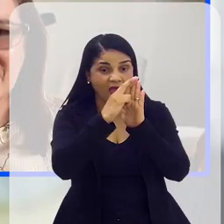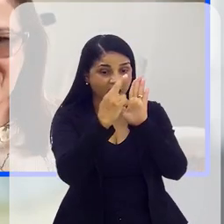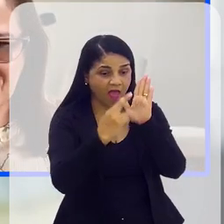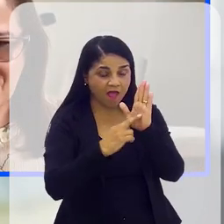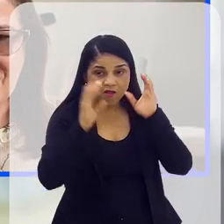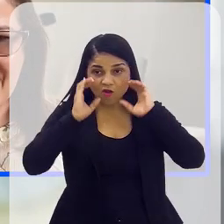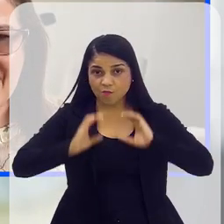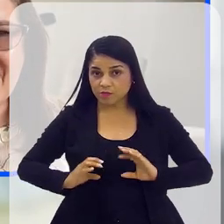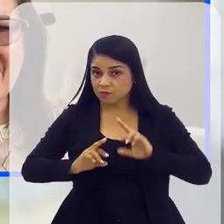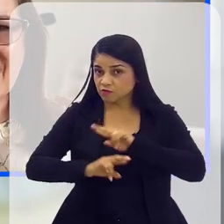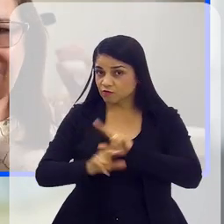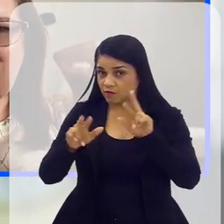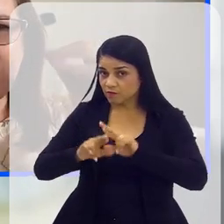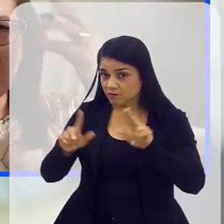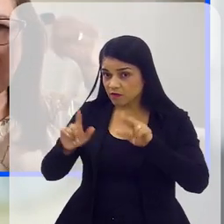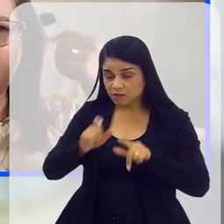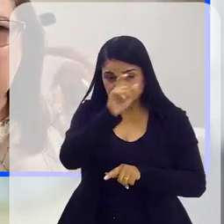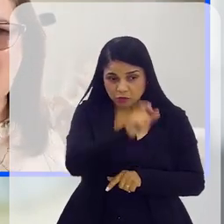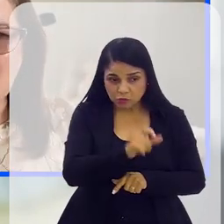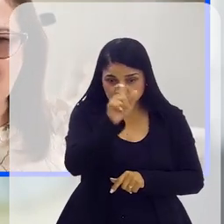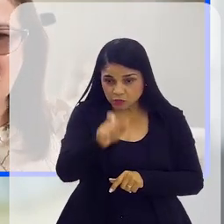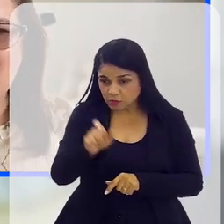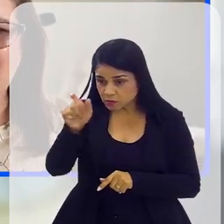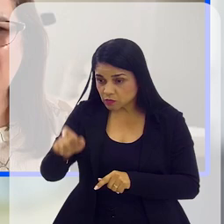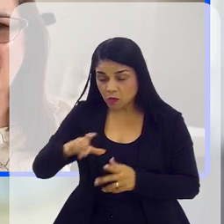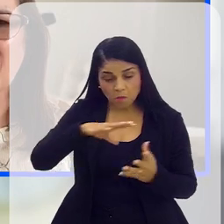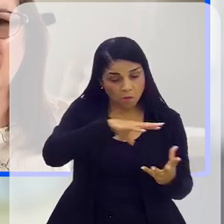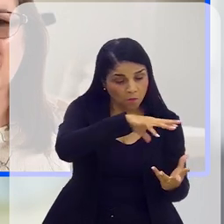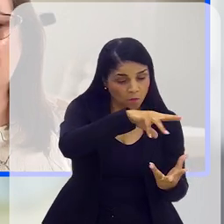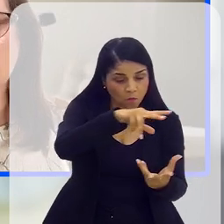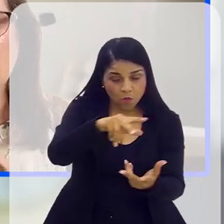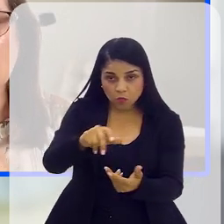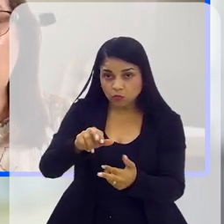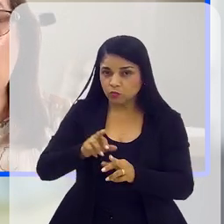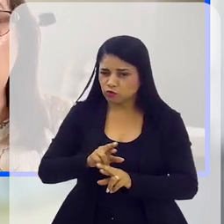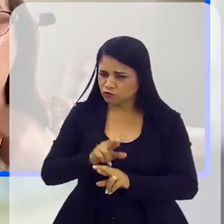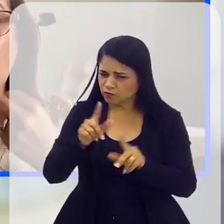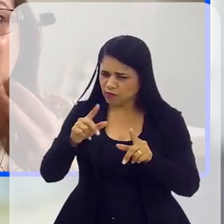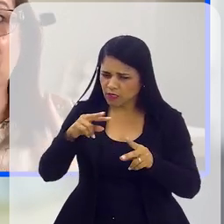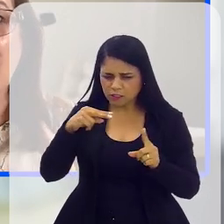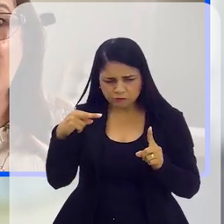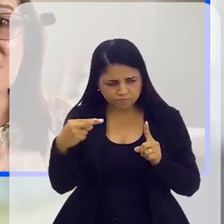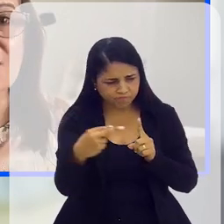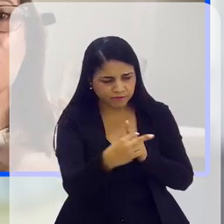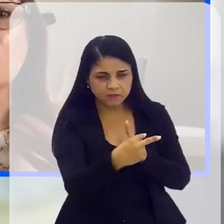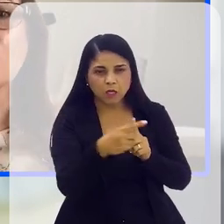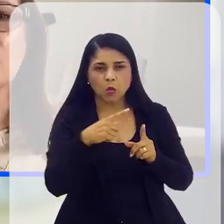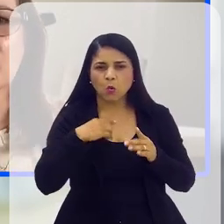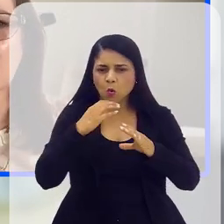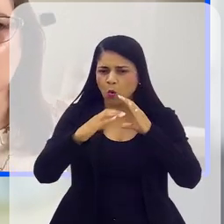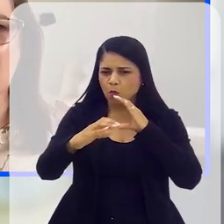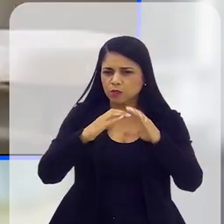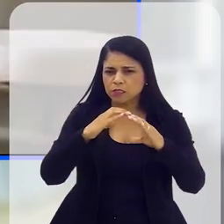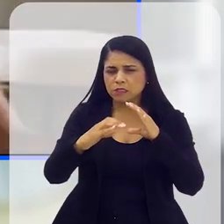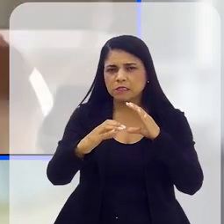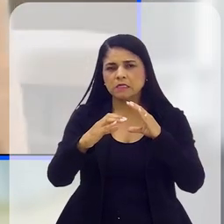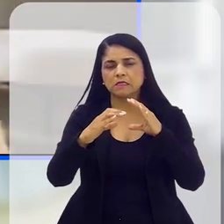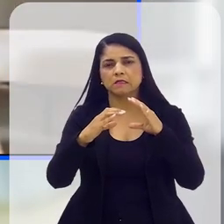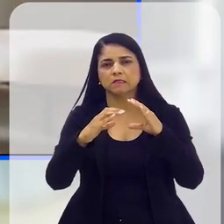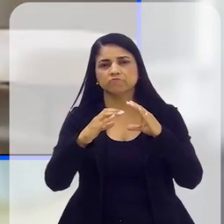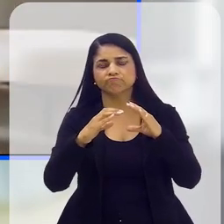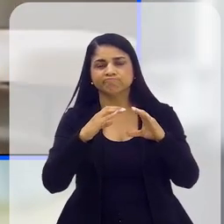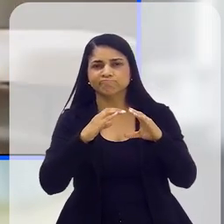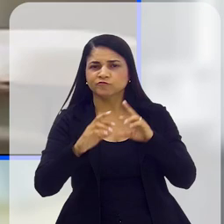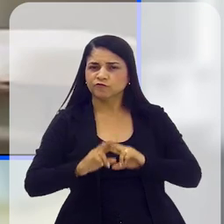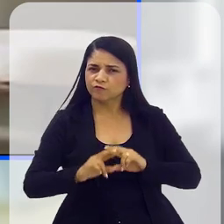diferentes, né? Cada uma vê o mundo de uma determinada maneira, se comporta, fala, se comunica de uma forma,